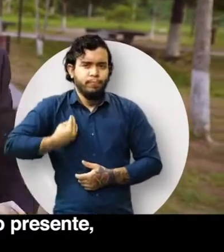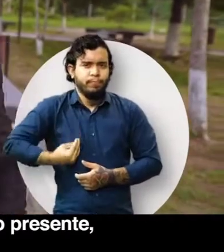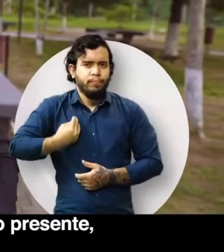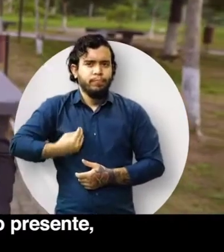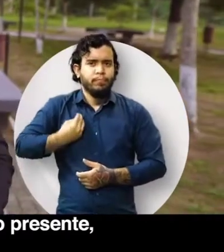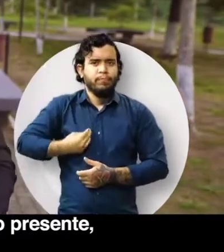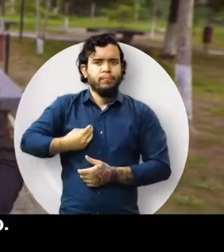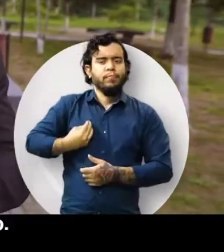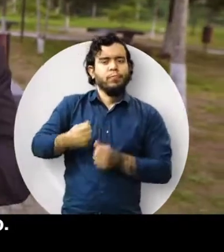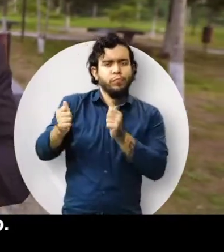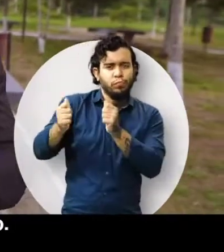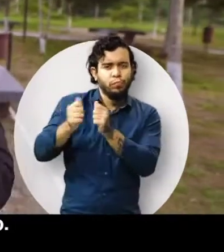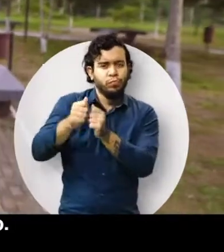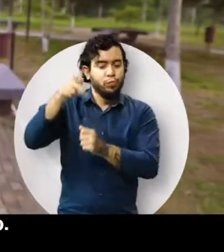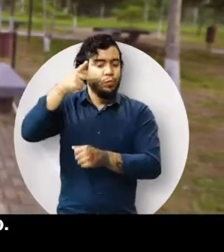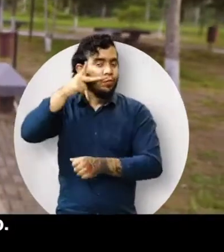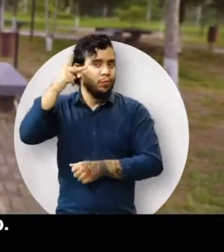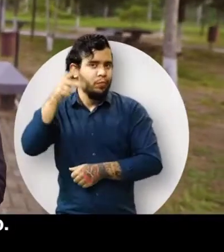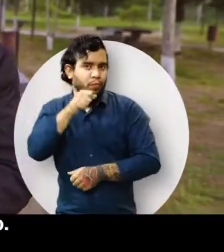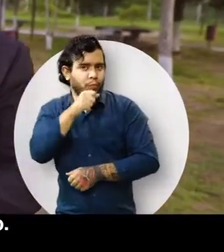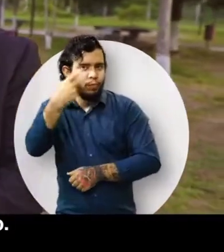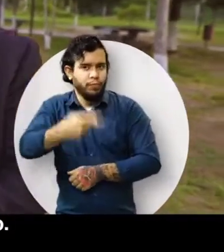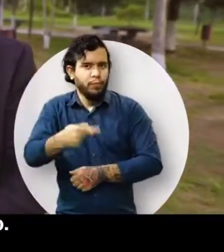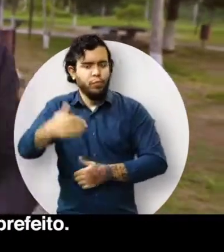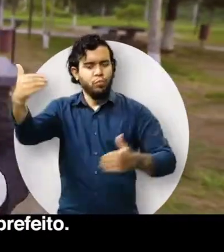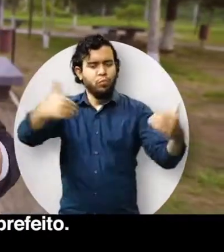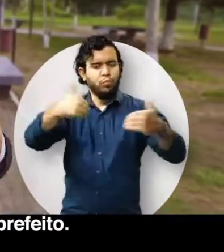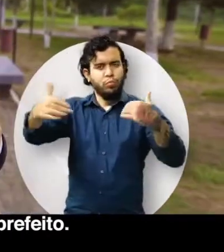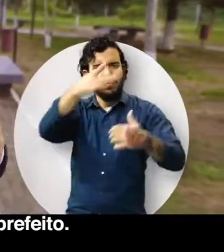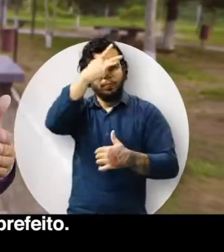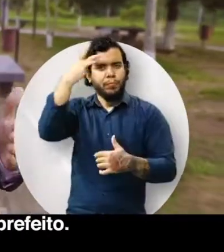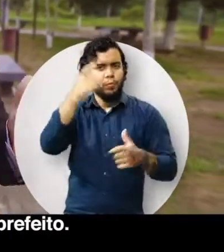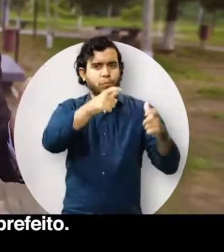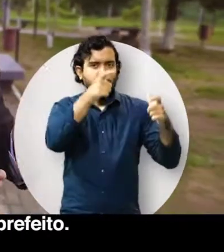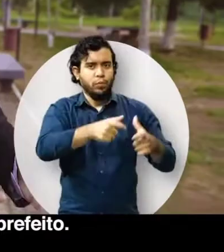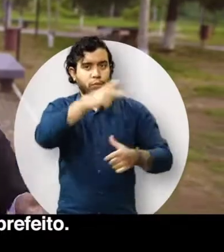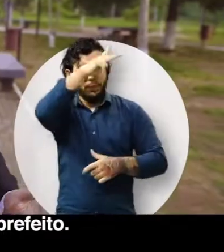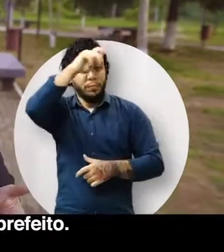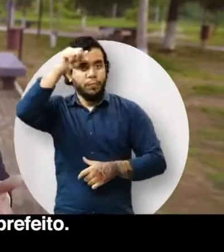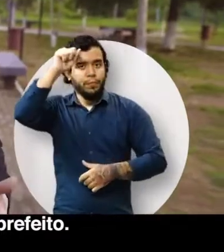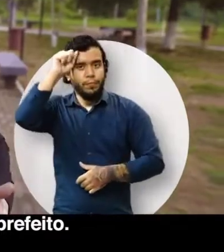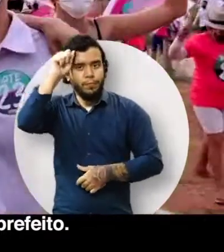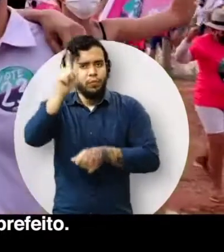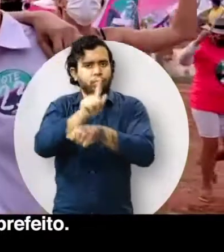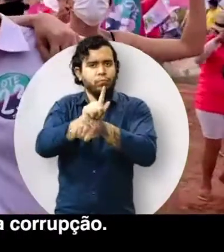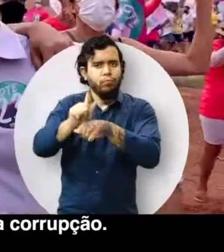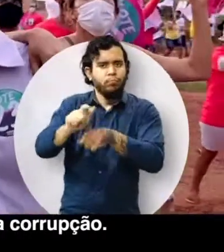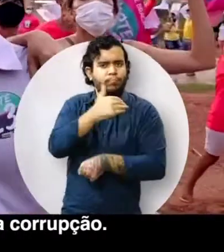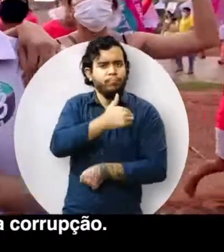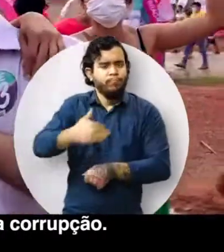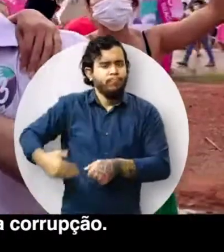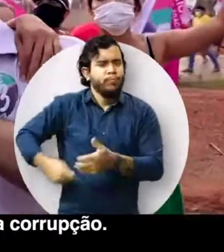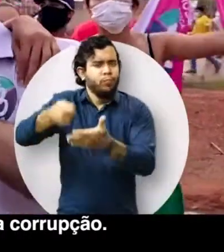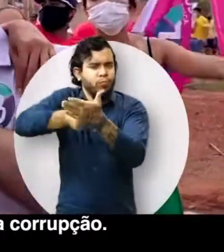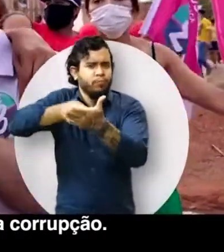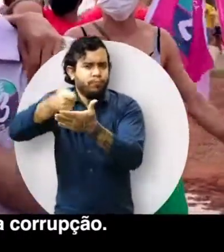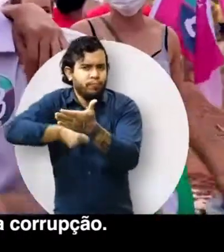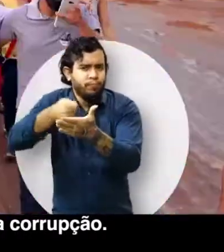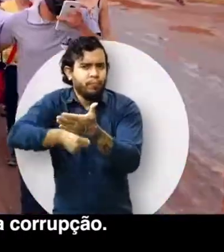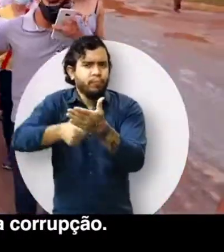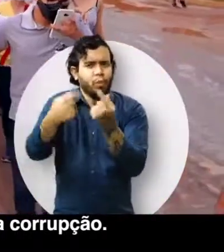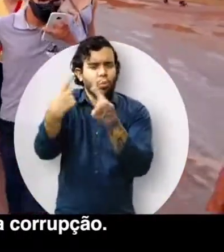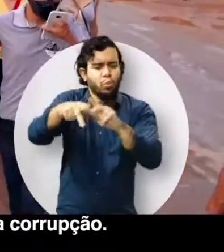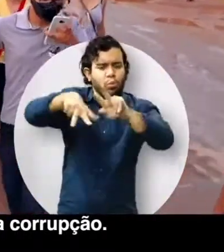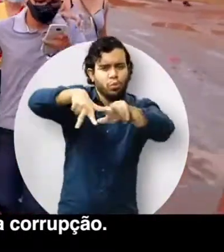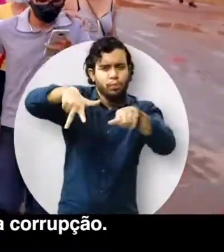prefeito presente. Estarei na cidade de Porto Velho. Receberei as pessoas no gabinete do prefeito. Serei o gestor público que